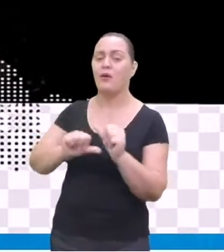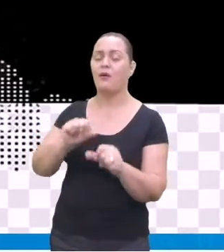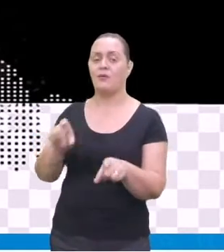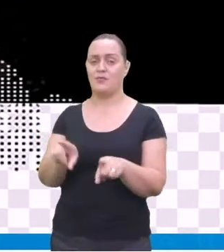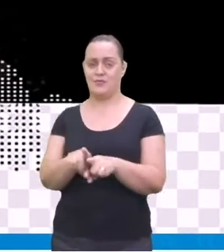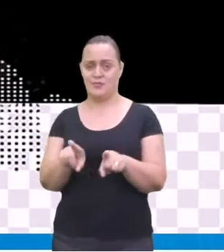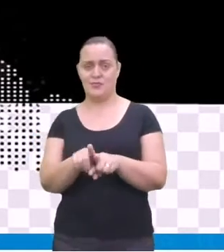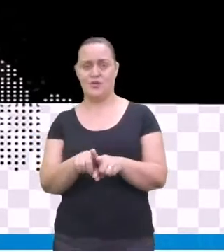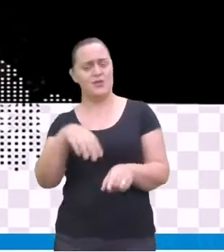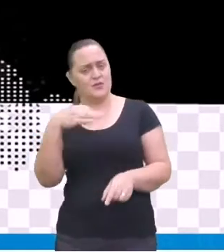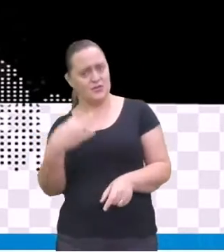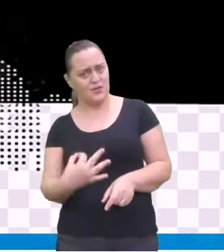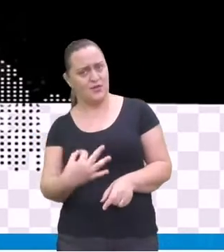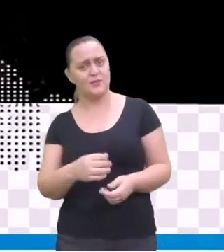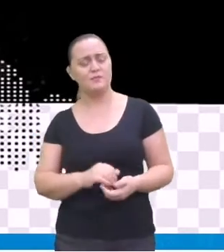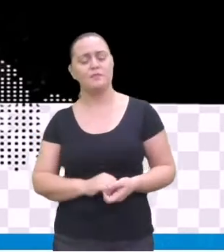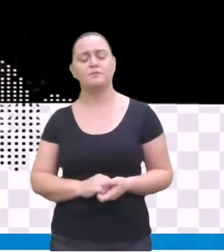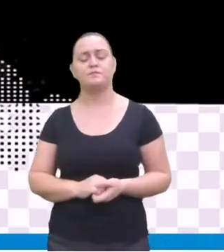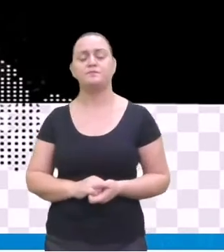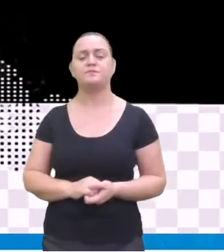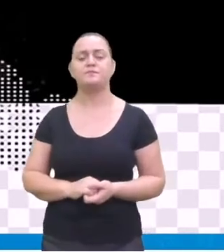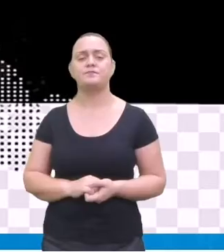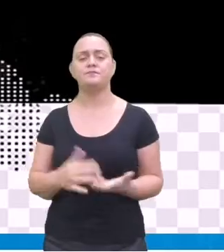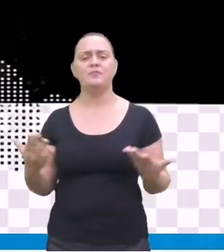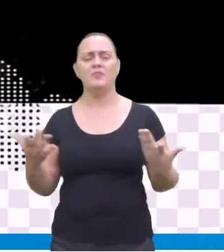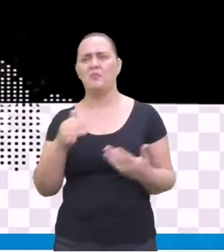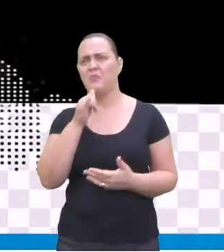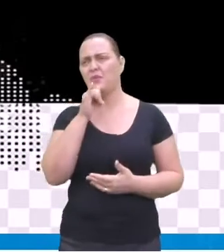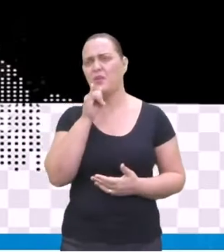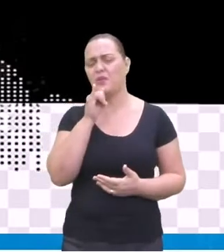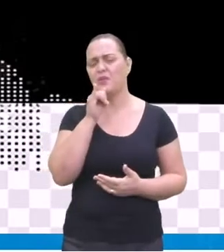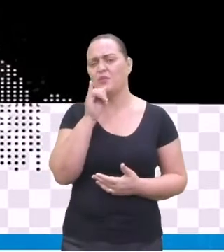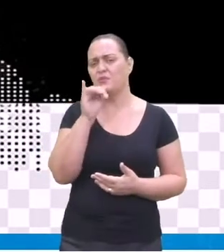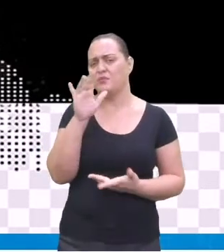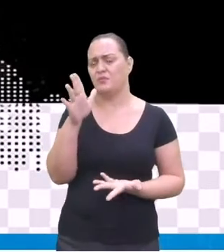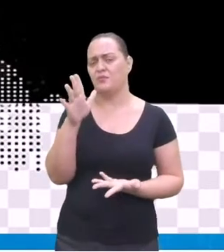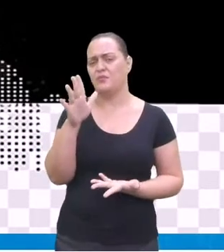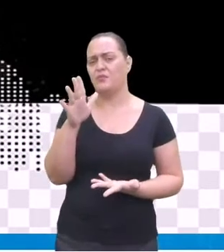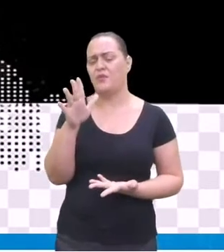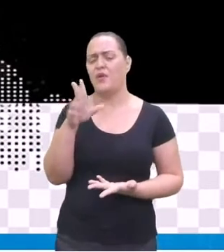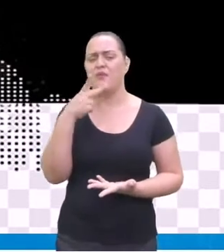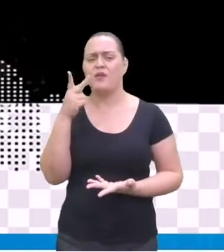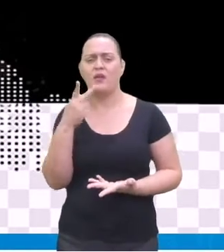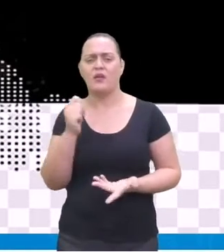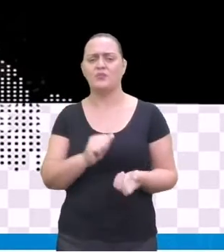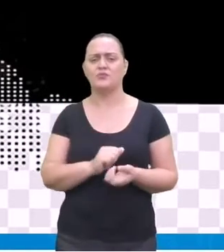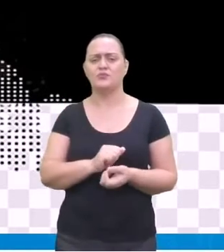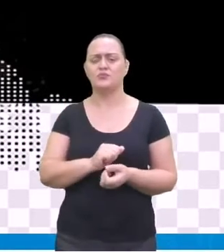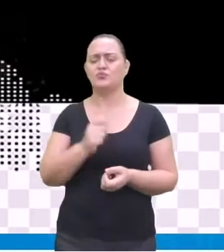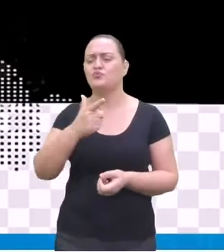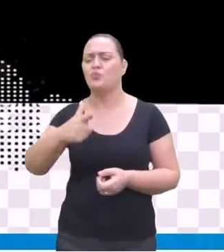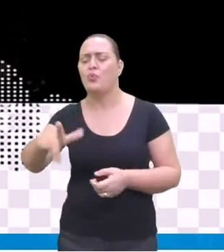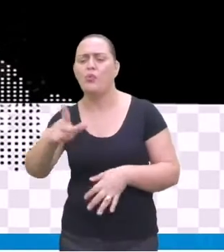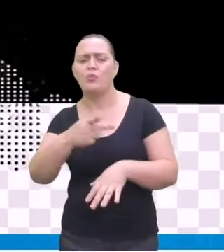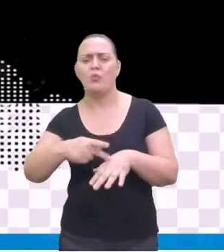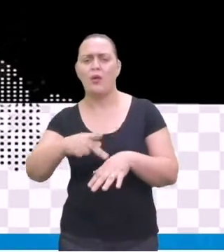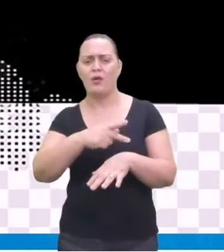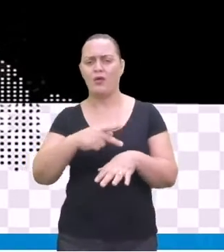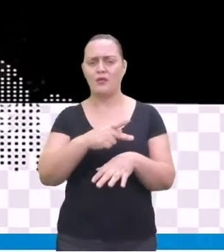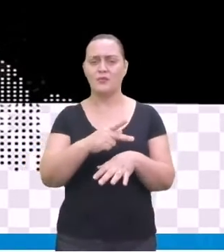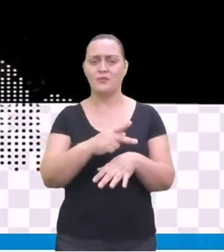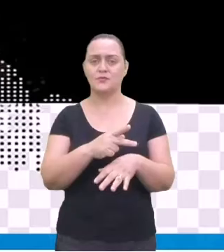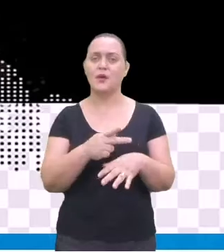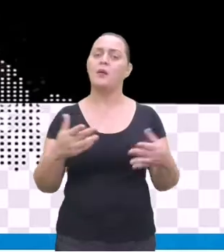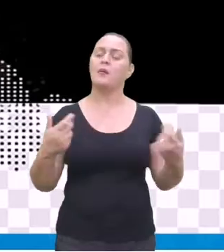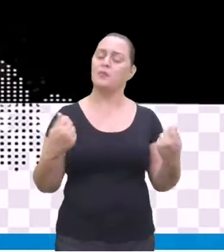Europa, dos Estados Unidos, da África, da Irlanda, sem falar música brasileira também. A gente deu